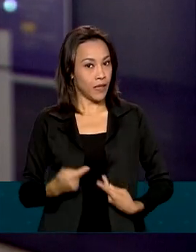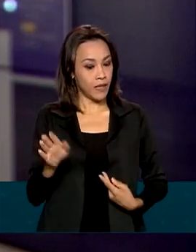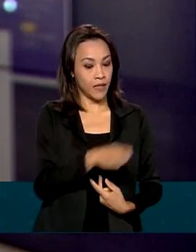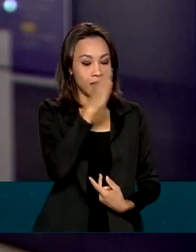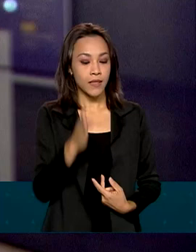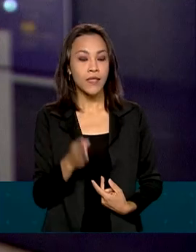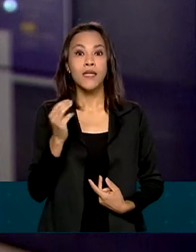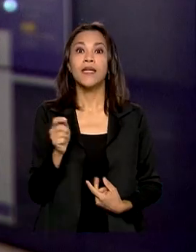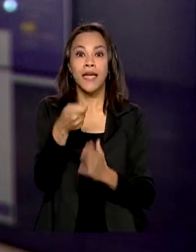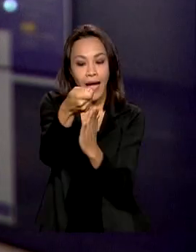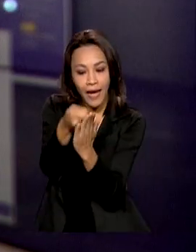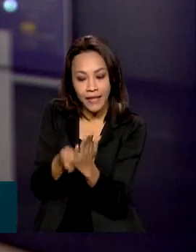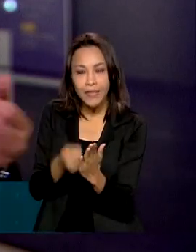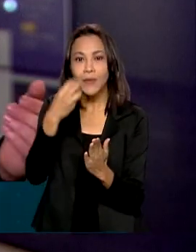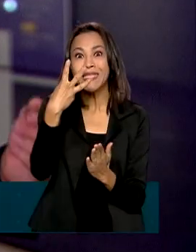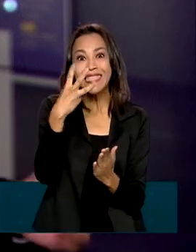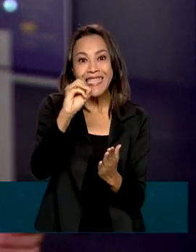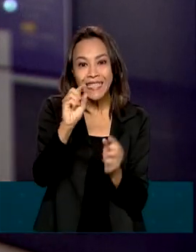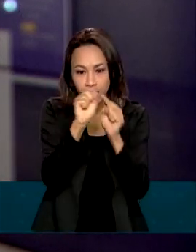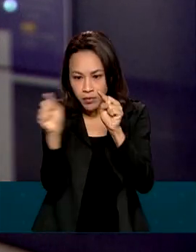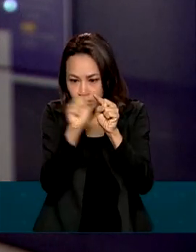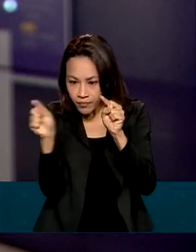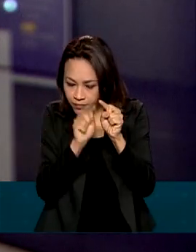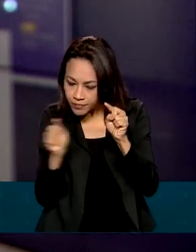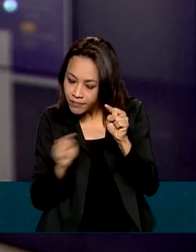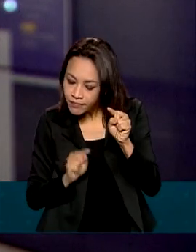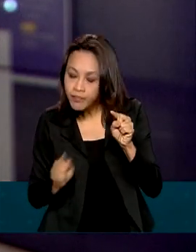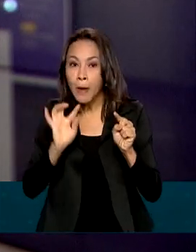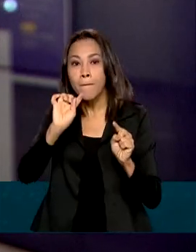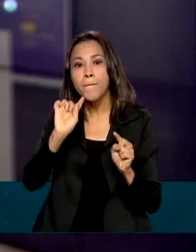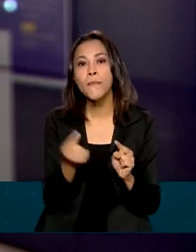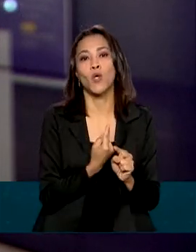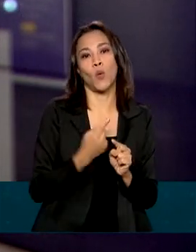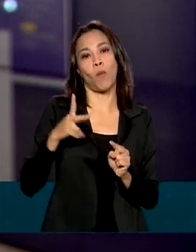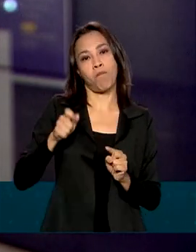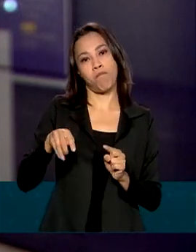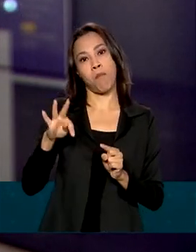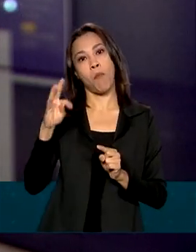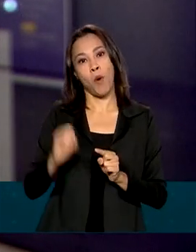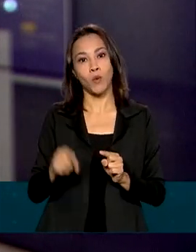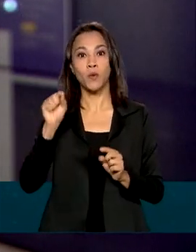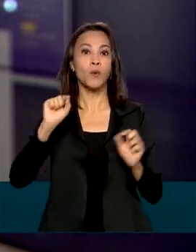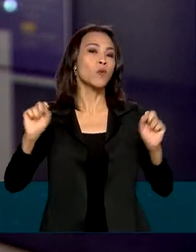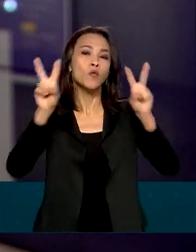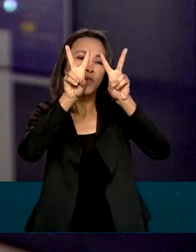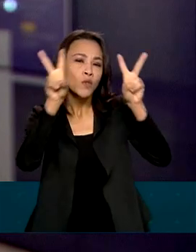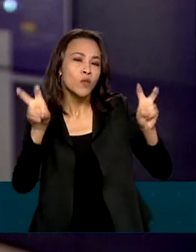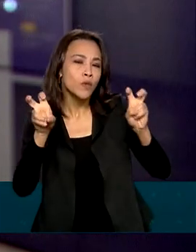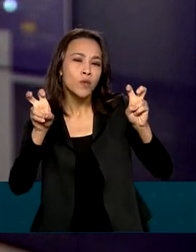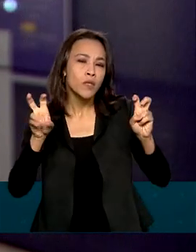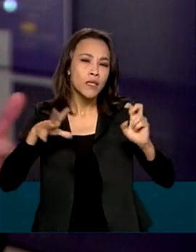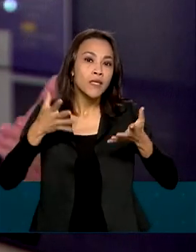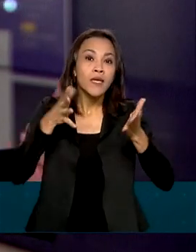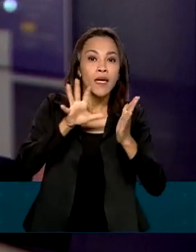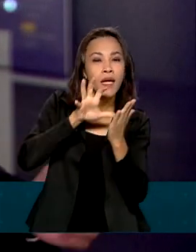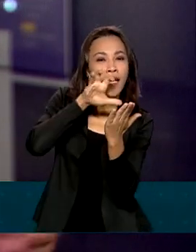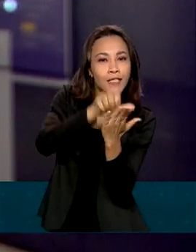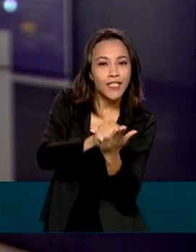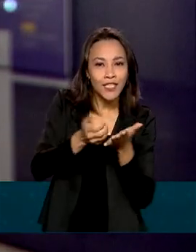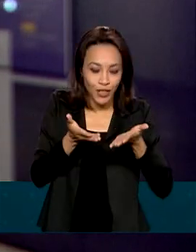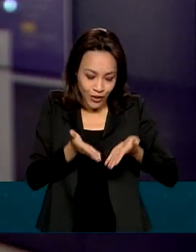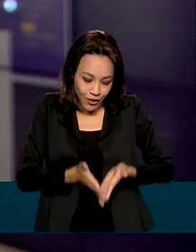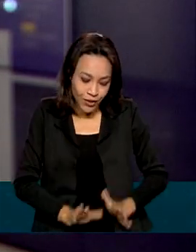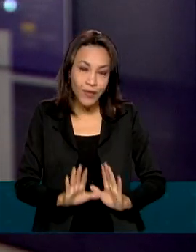até 30 linhas que vale mil pontos com o tema invisibilidade e registro civil, garantia de